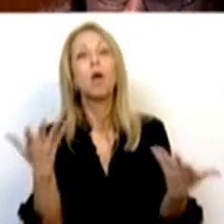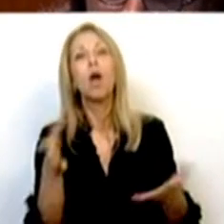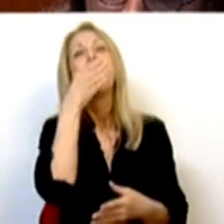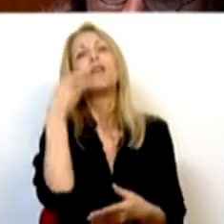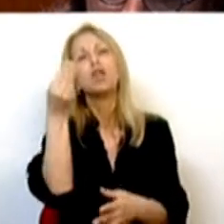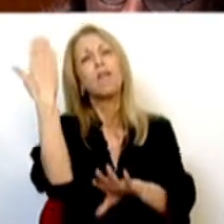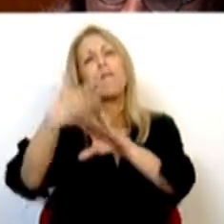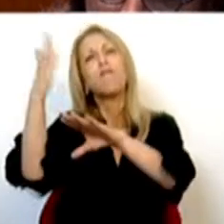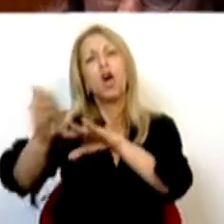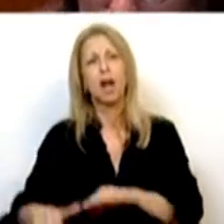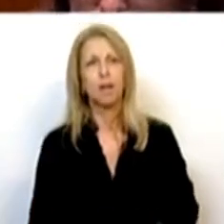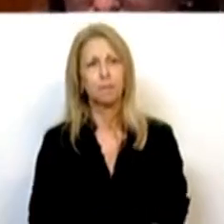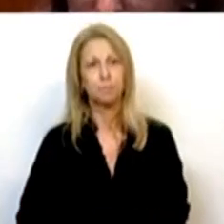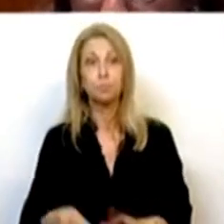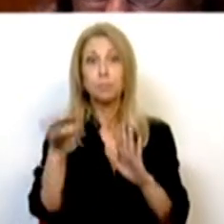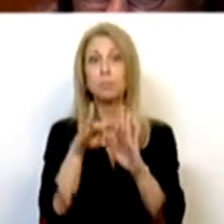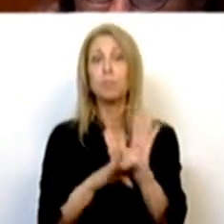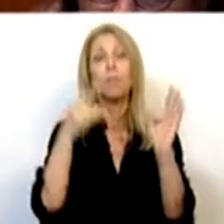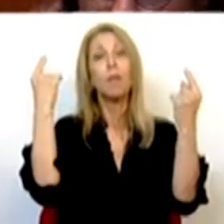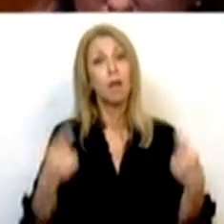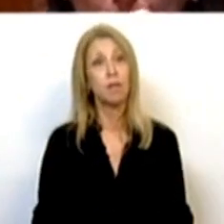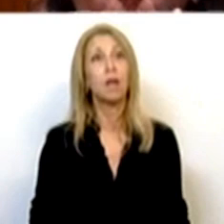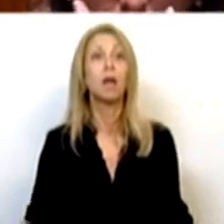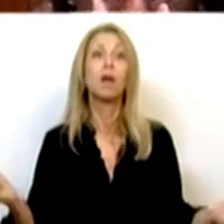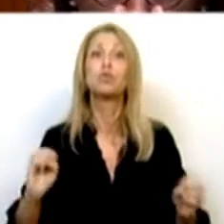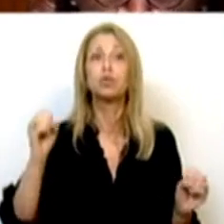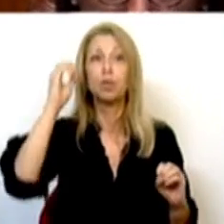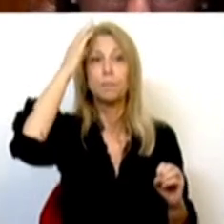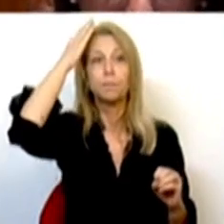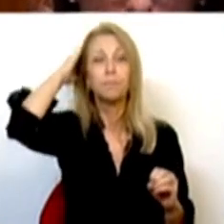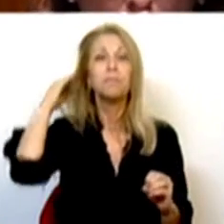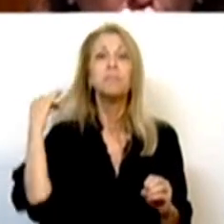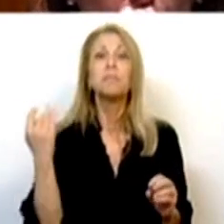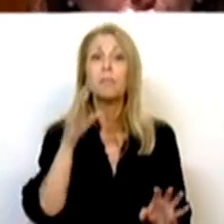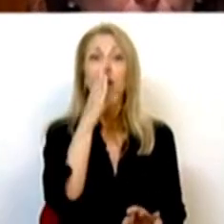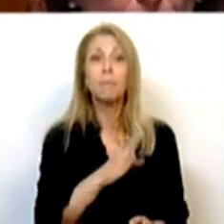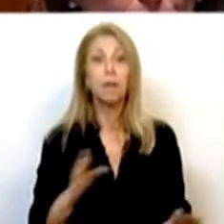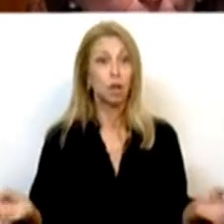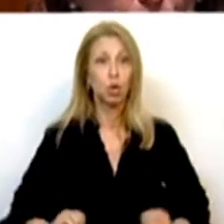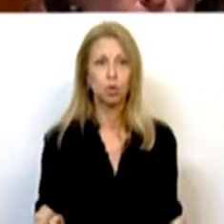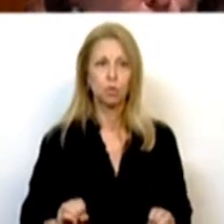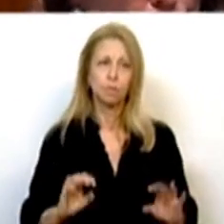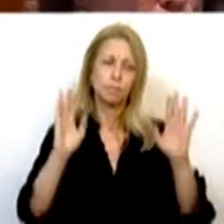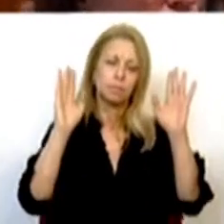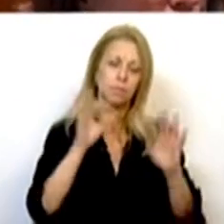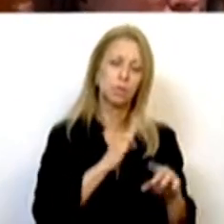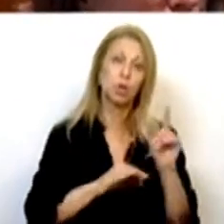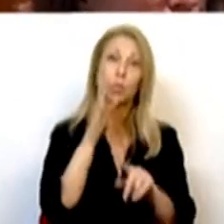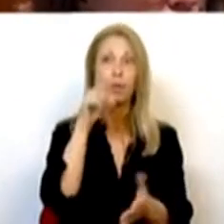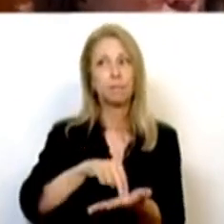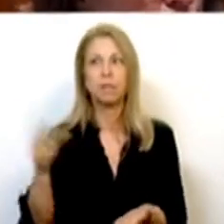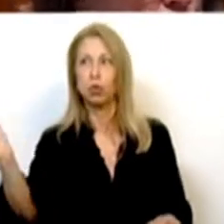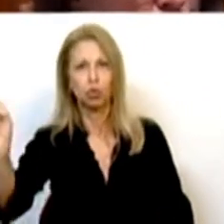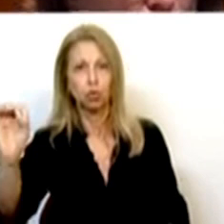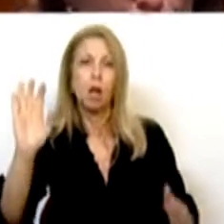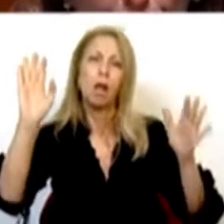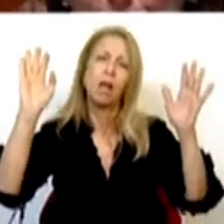aos programas que tínhamos e que não estão a ser concretizados, vai-me poupar, o Sr. Deputado já não está aqui presente, mas